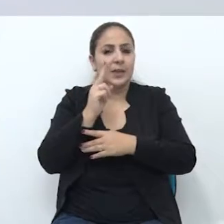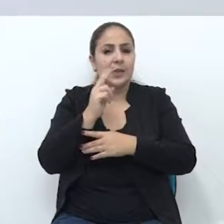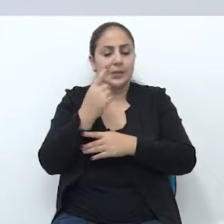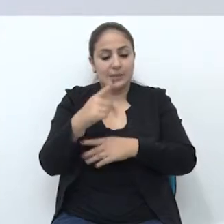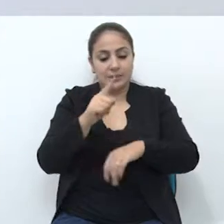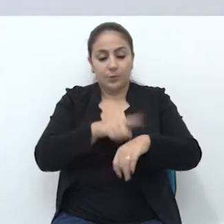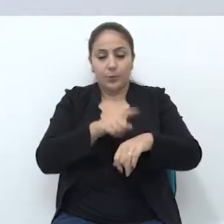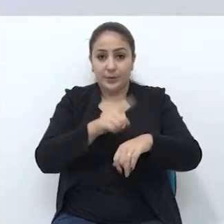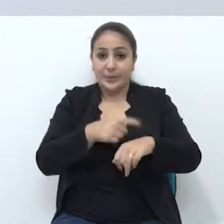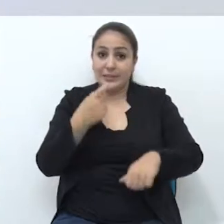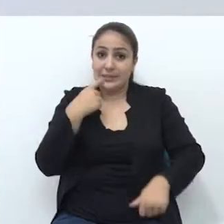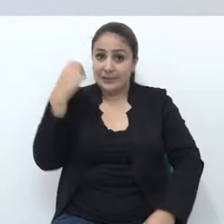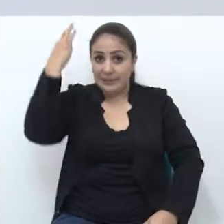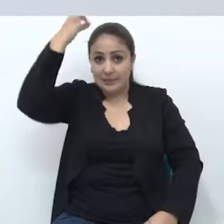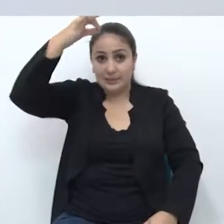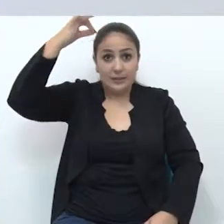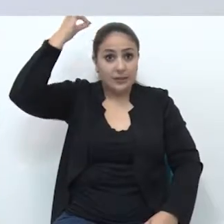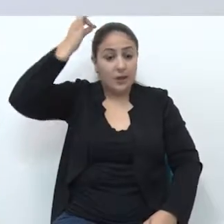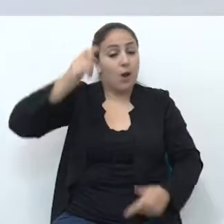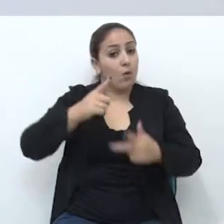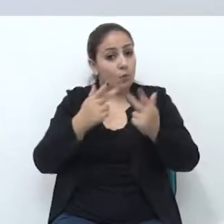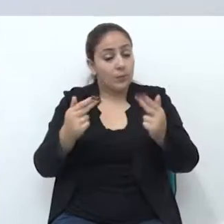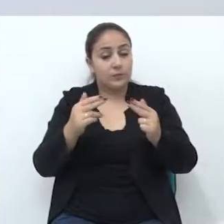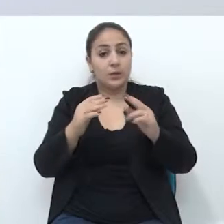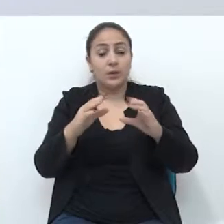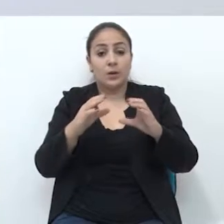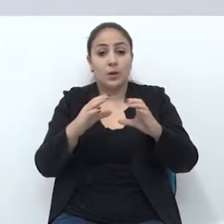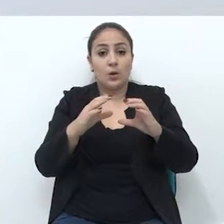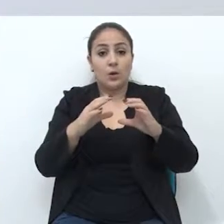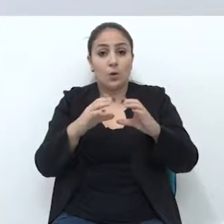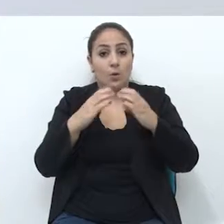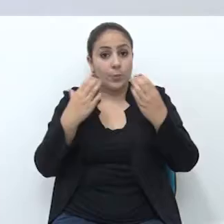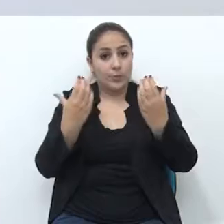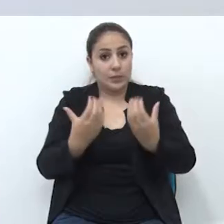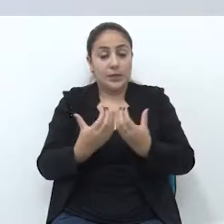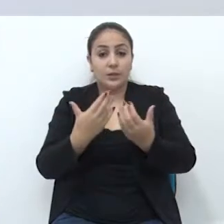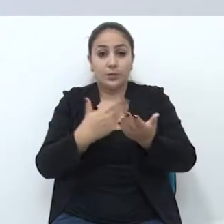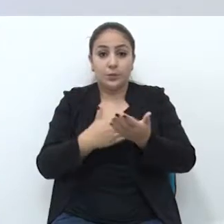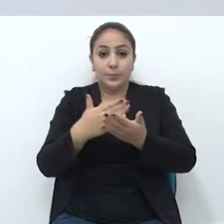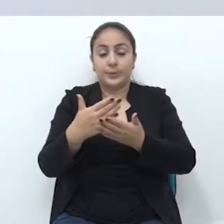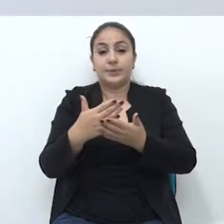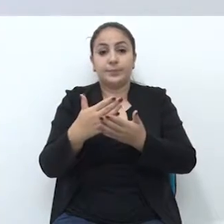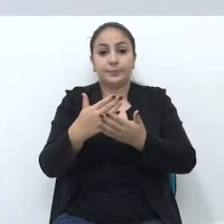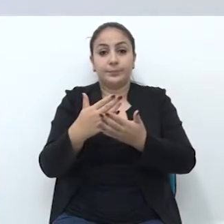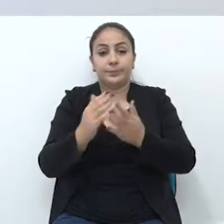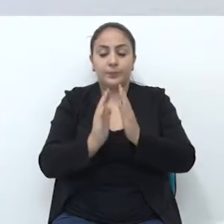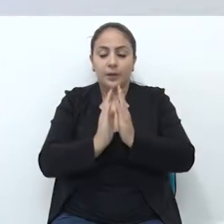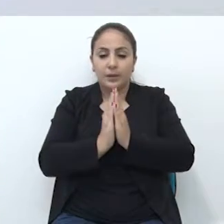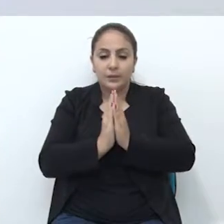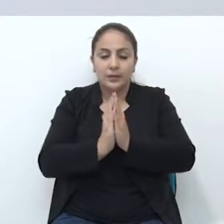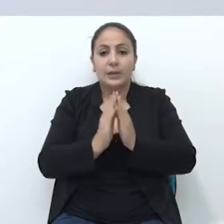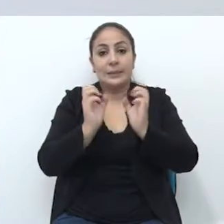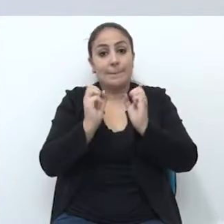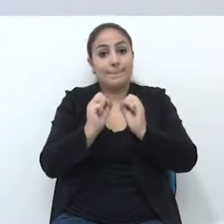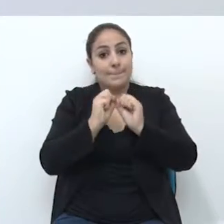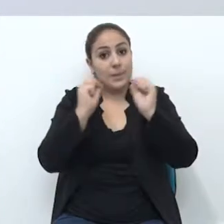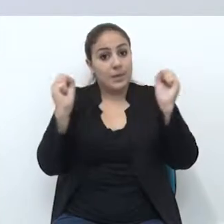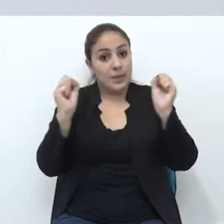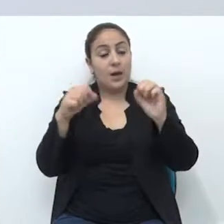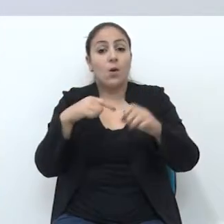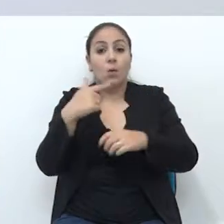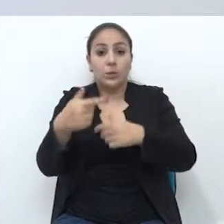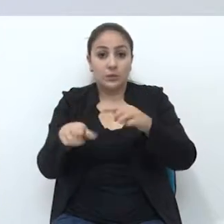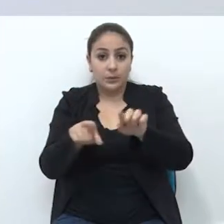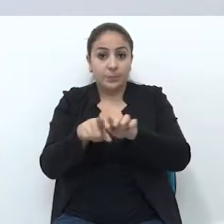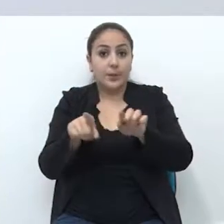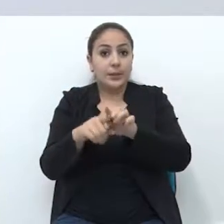Santa. Algumas comunidades costumam rezar a Via Sacra na manhã, na parte da manhã. Outras também têm essa